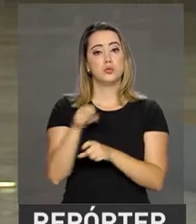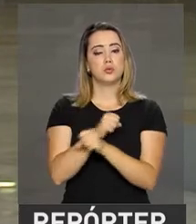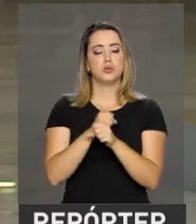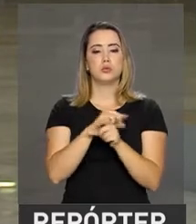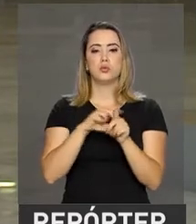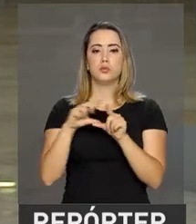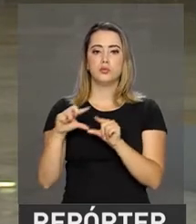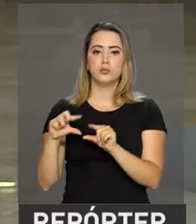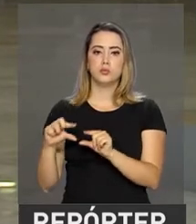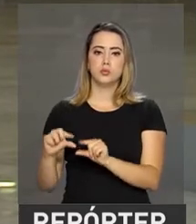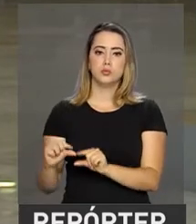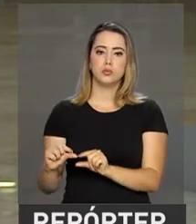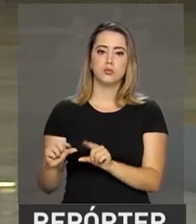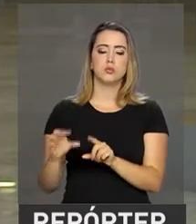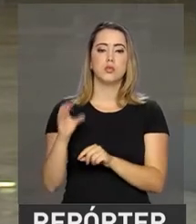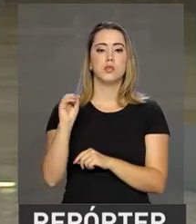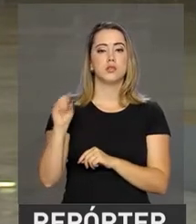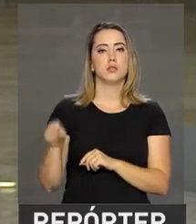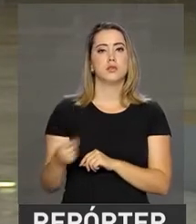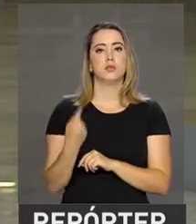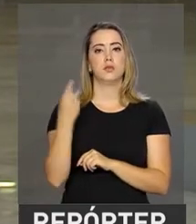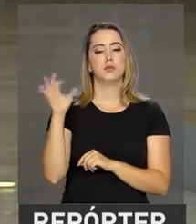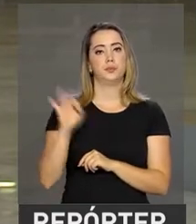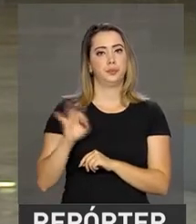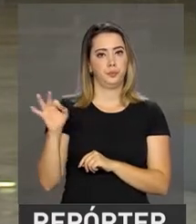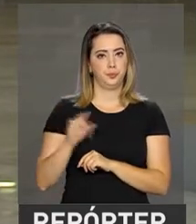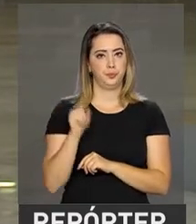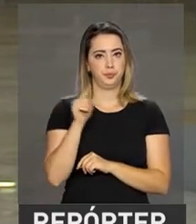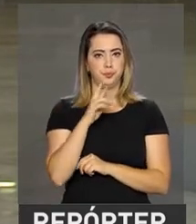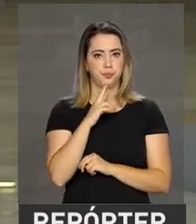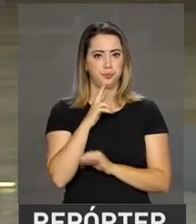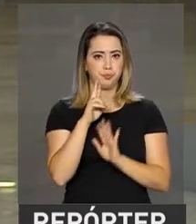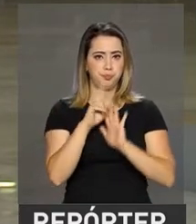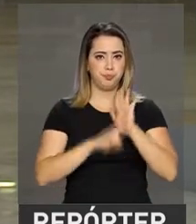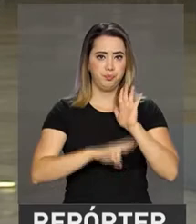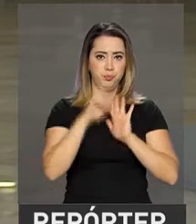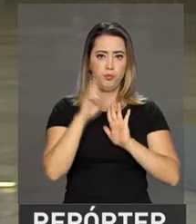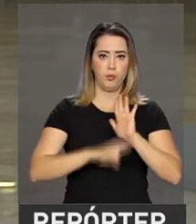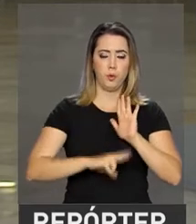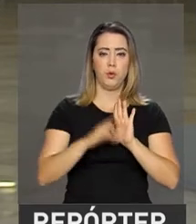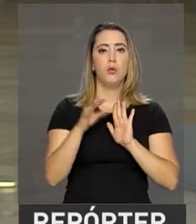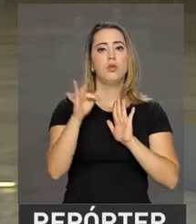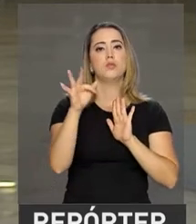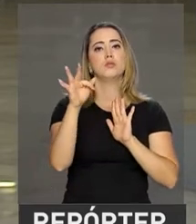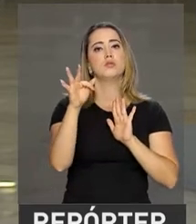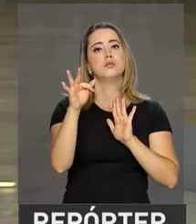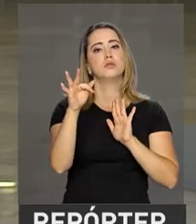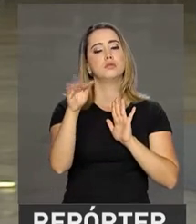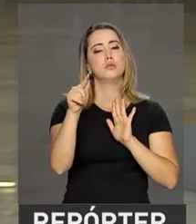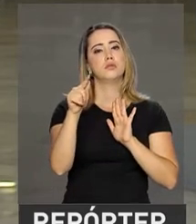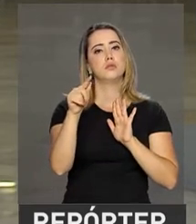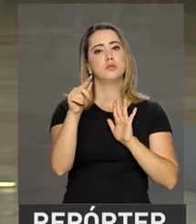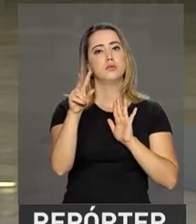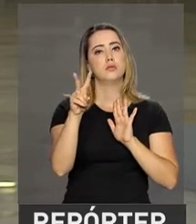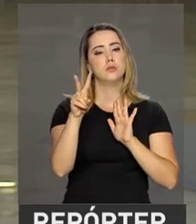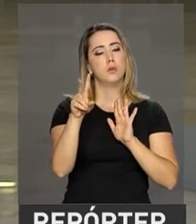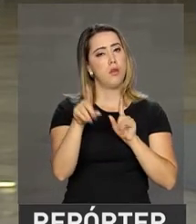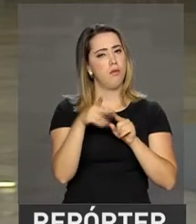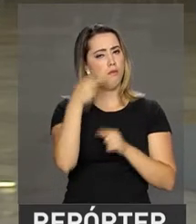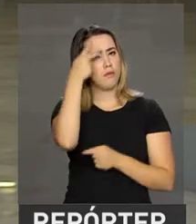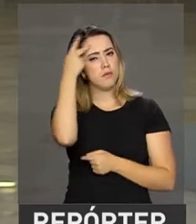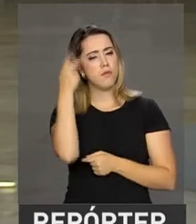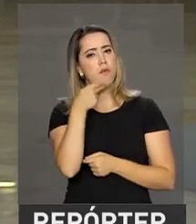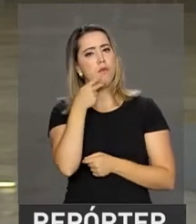pouco menor de 0,1%. Neste relatório monitor do PIB, a Fundação Getúlio Vargas também chega à conclusão